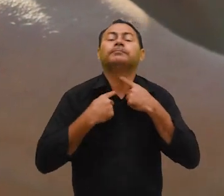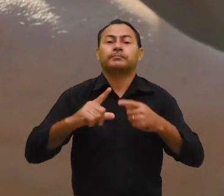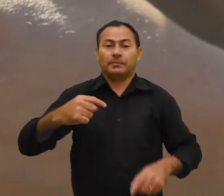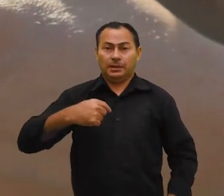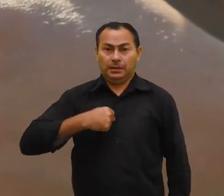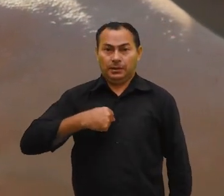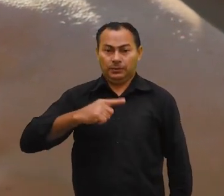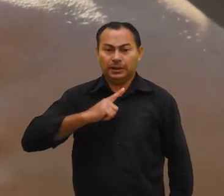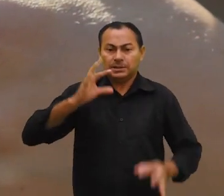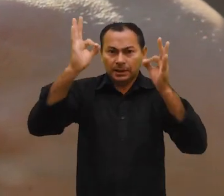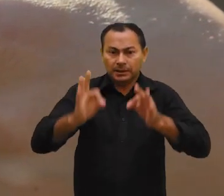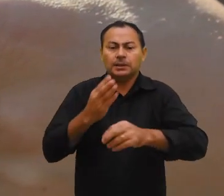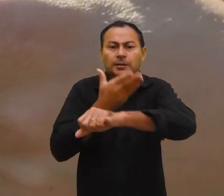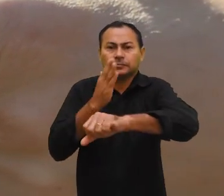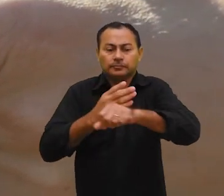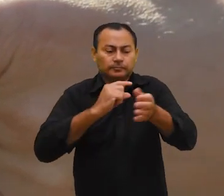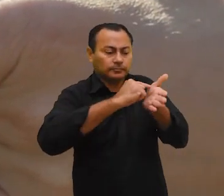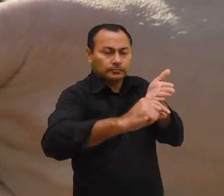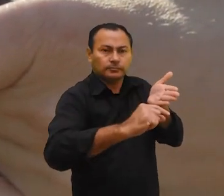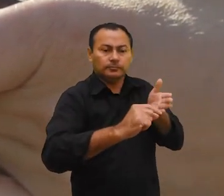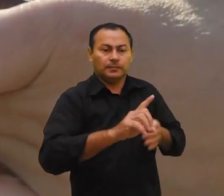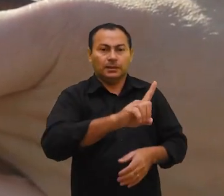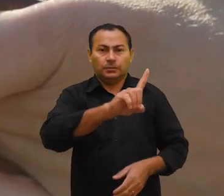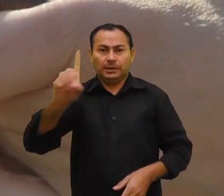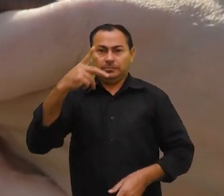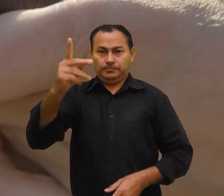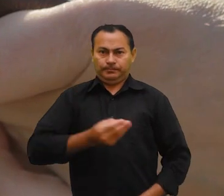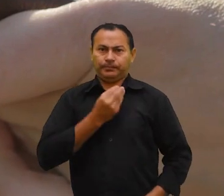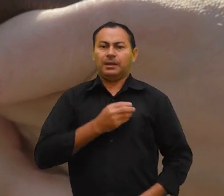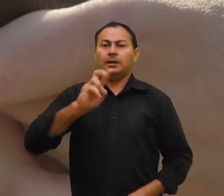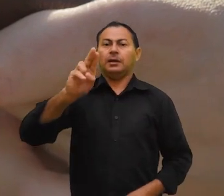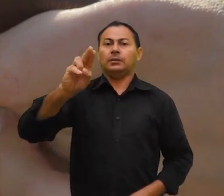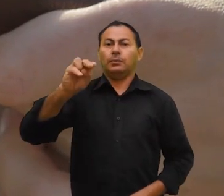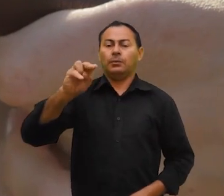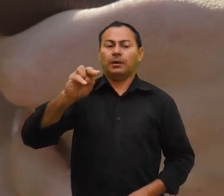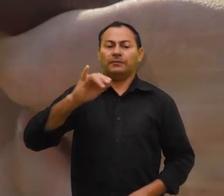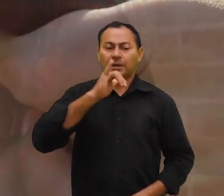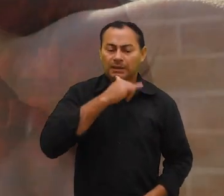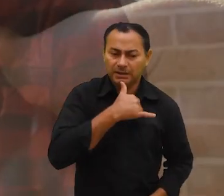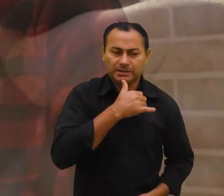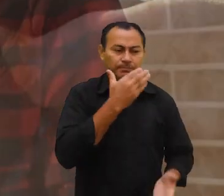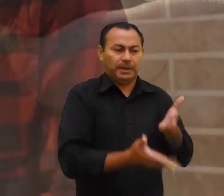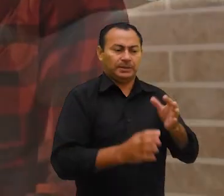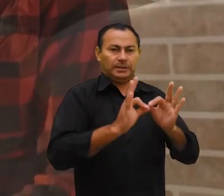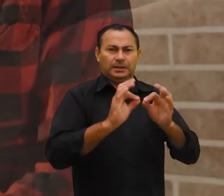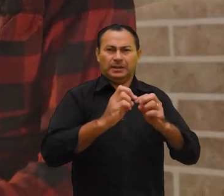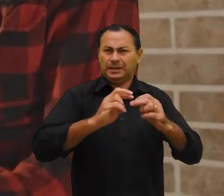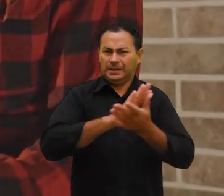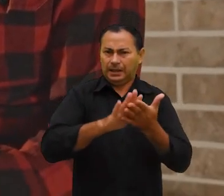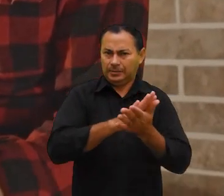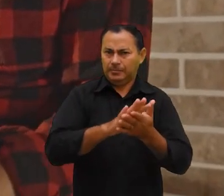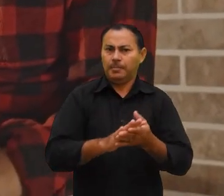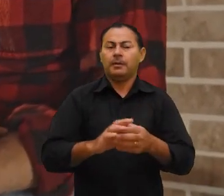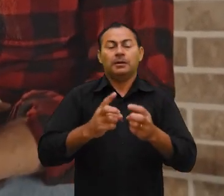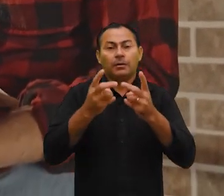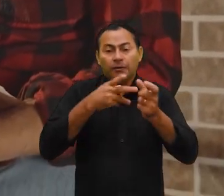Eu tenho certeza que quem aplica este versículo no decorrer de sua vida, jamais se decepciona. Parece que esta é